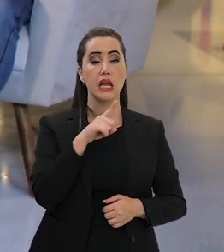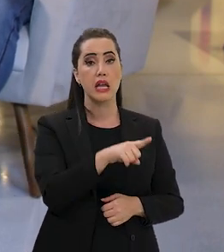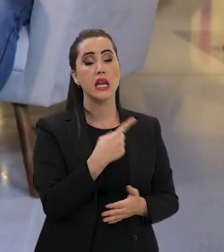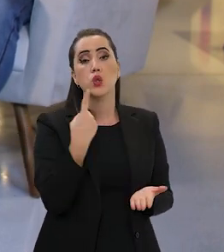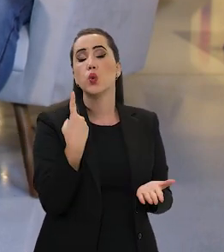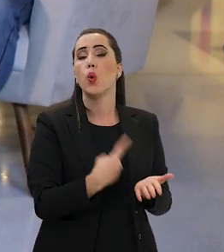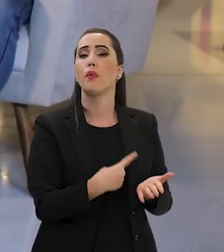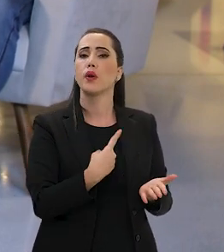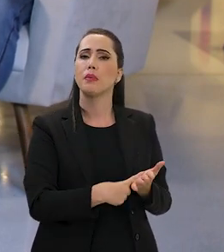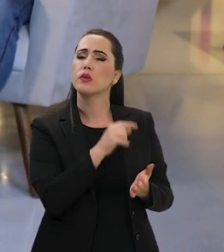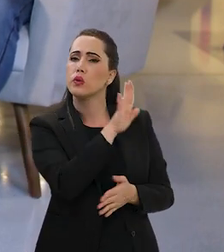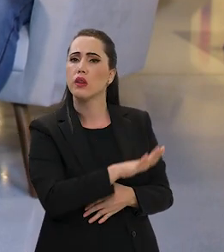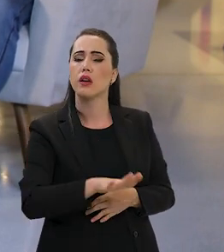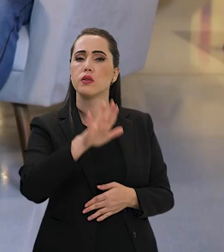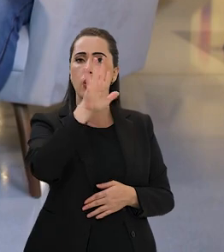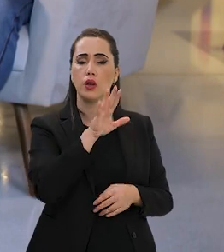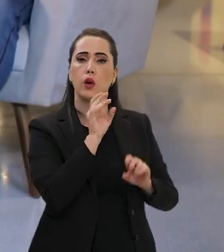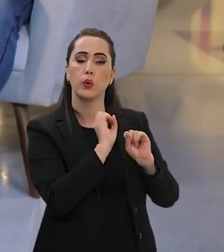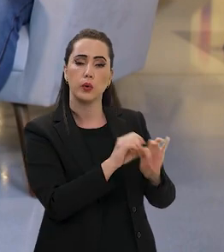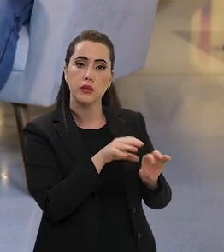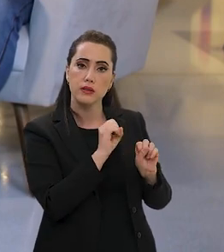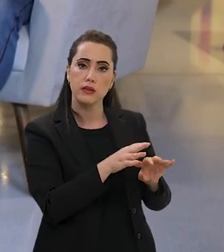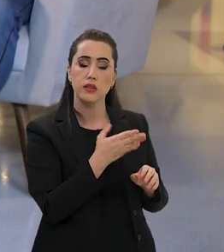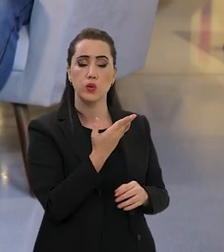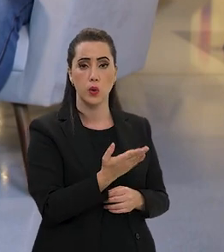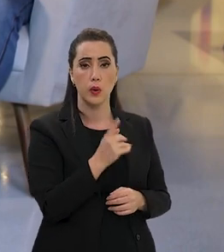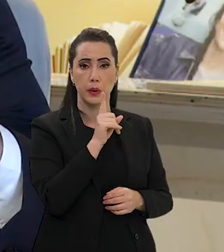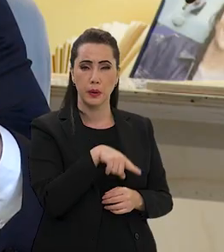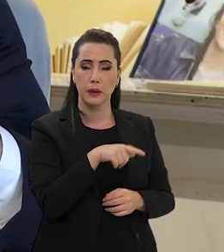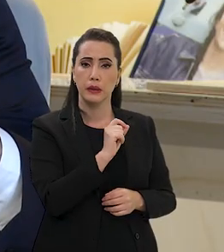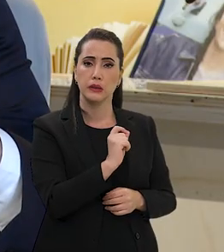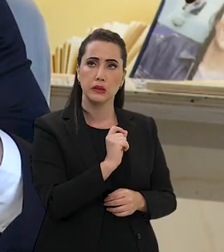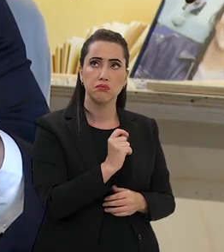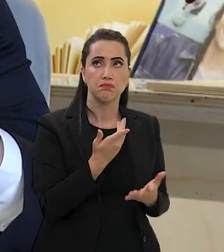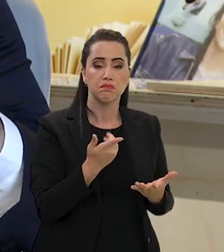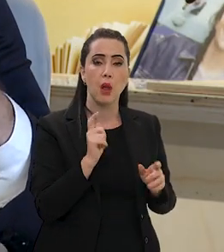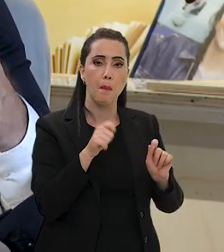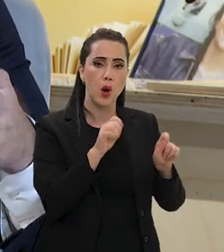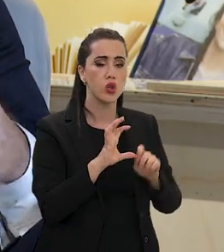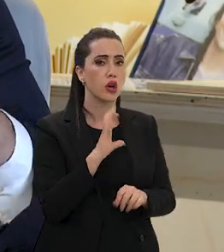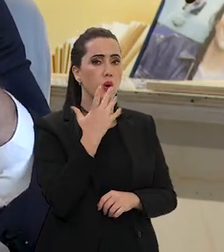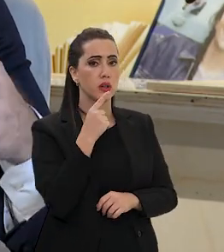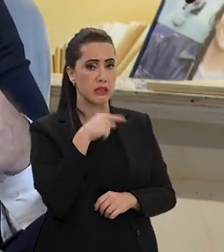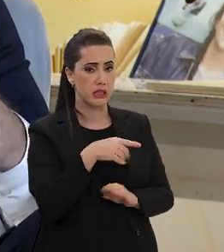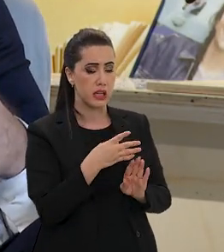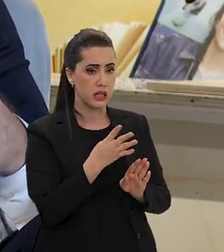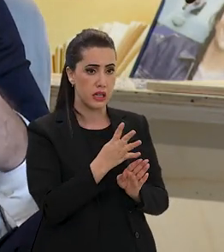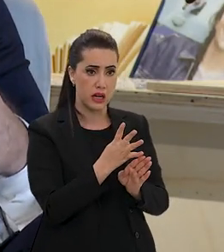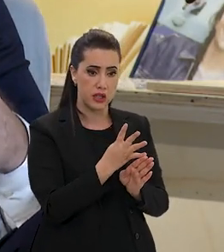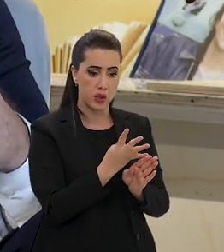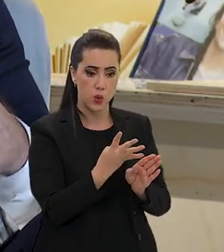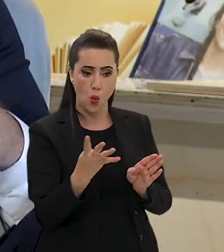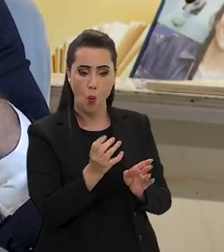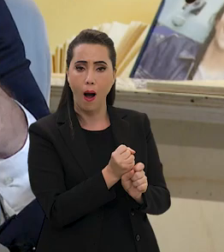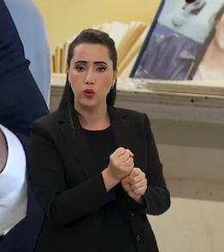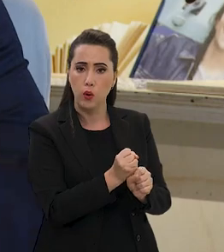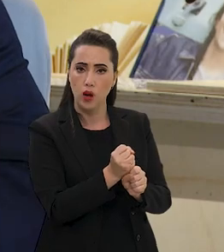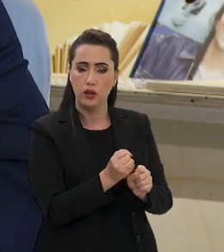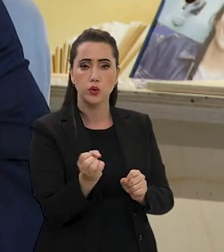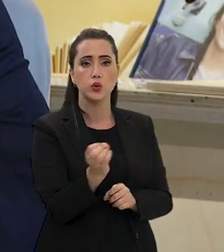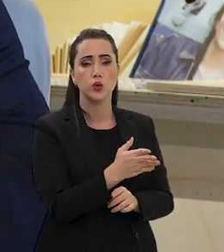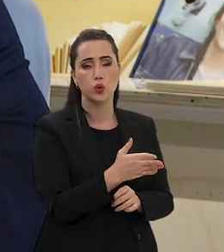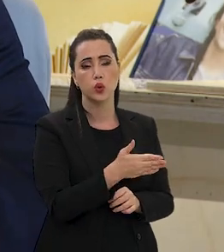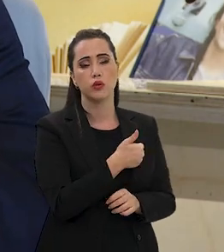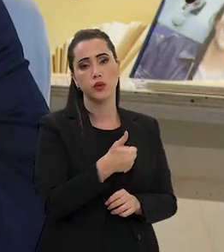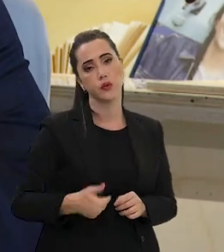Se esse pacto nacional pela educação, ele pode realmente ocorrer nesses quatro anos, nesse